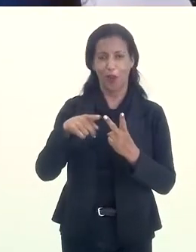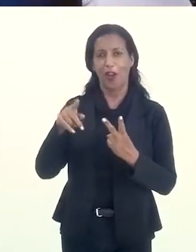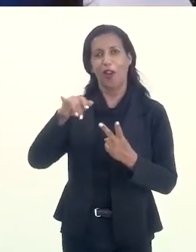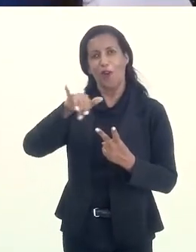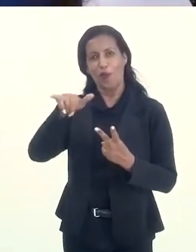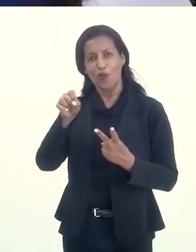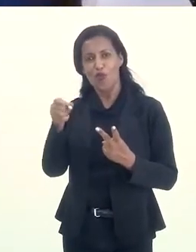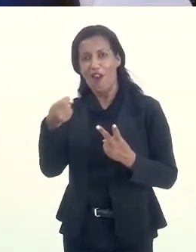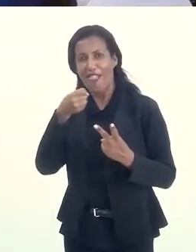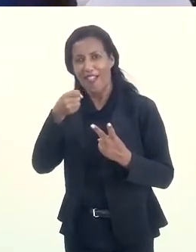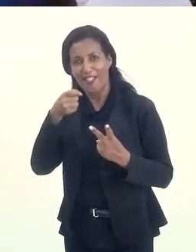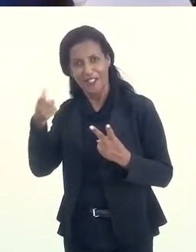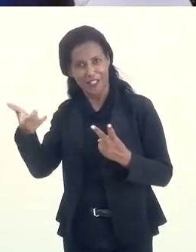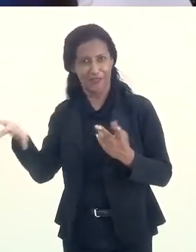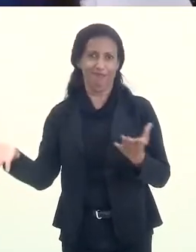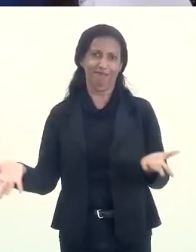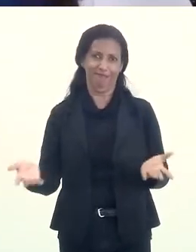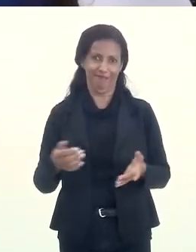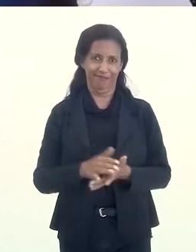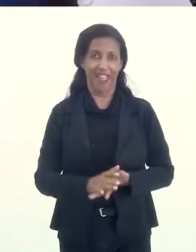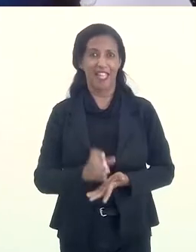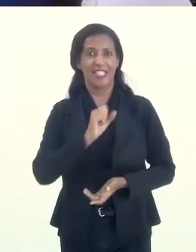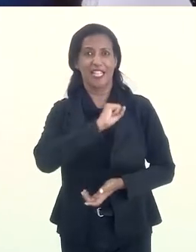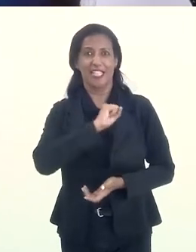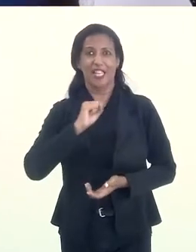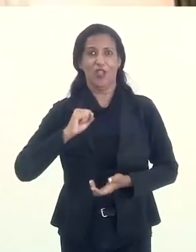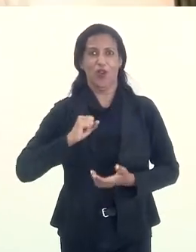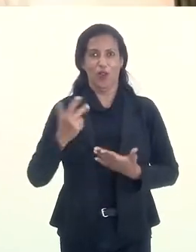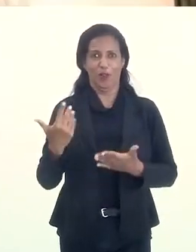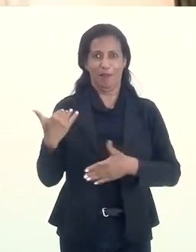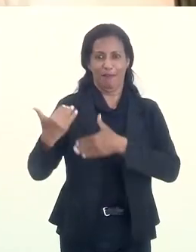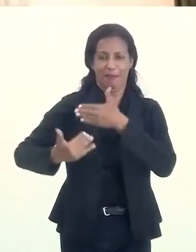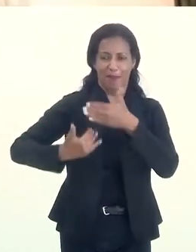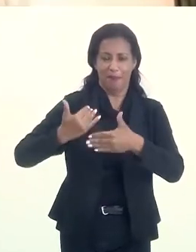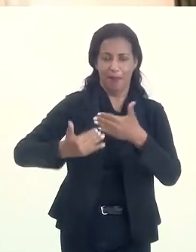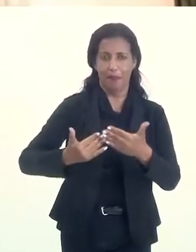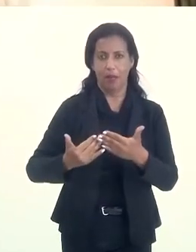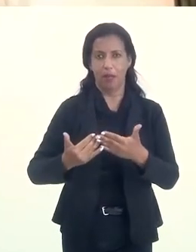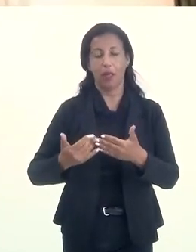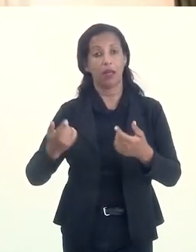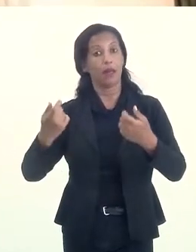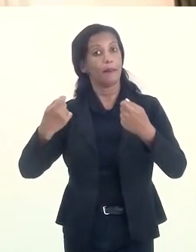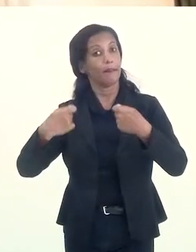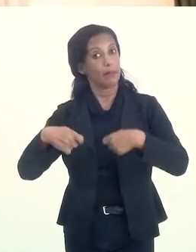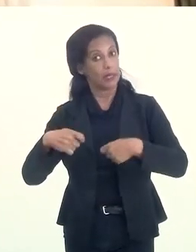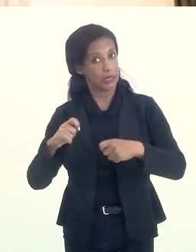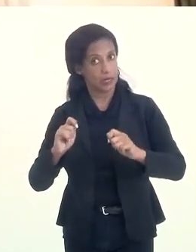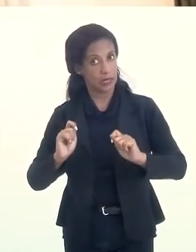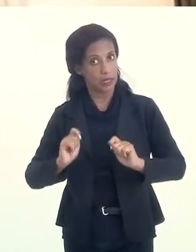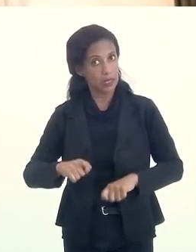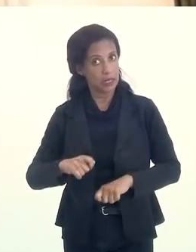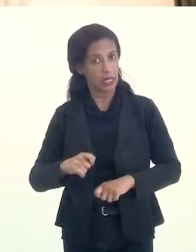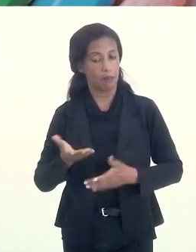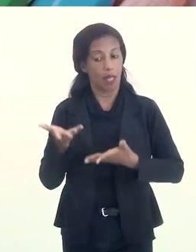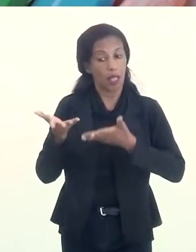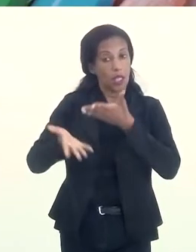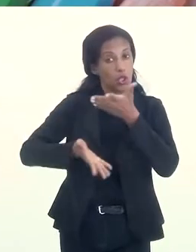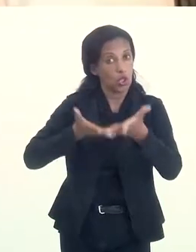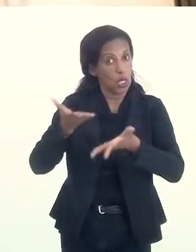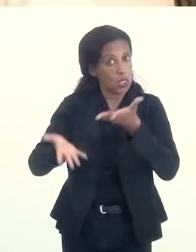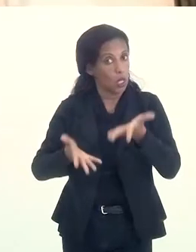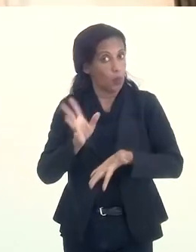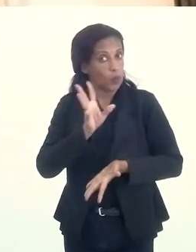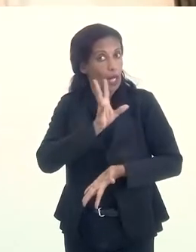É um sacerdócio. É, nada é de sacerdócio. É preciso, sim, paixão, preciso